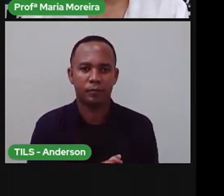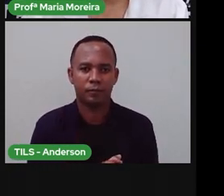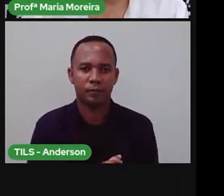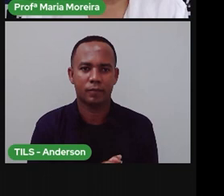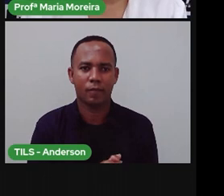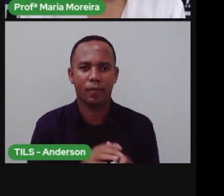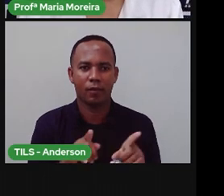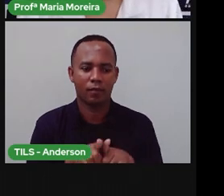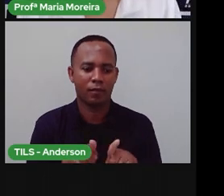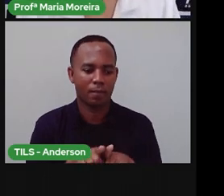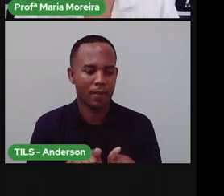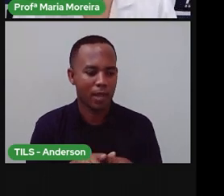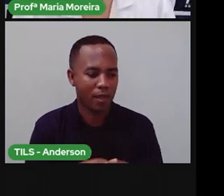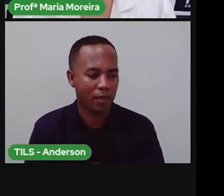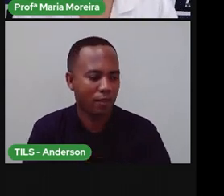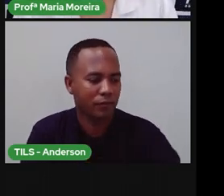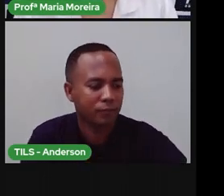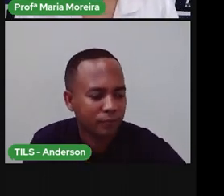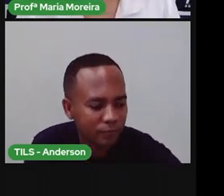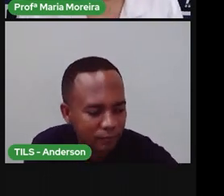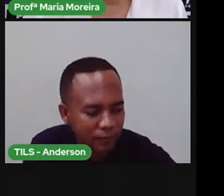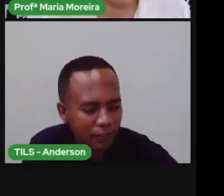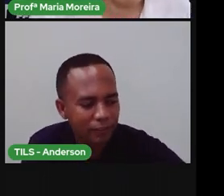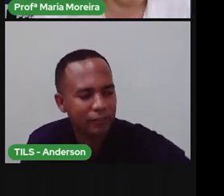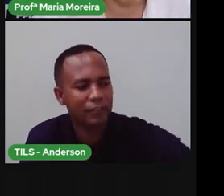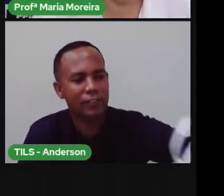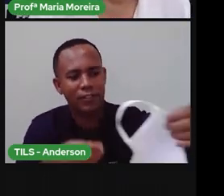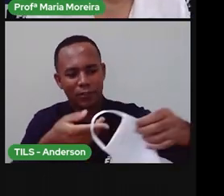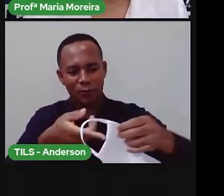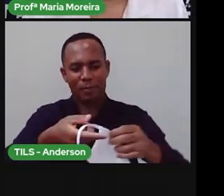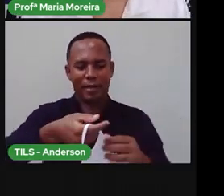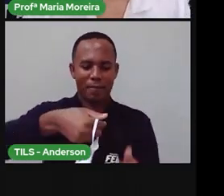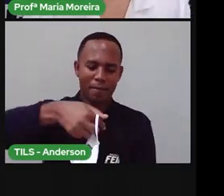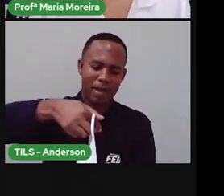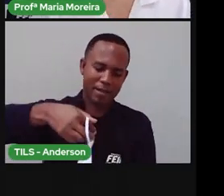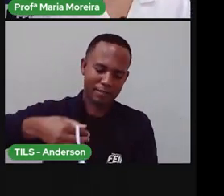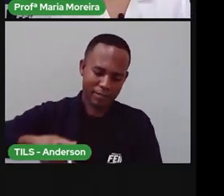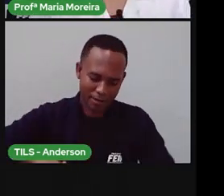senão o Anderson chora, porque é a parte que ele mais gosta da aula, que ele pega uma outra propaganda.